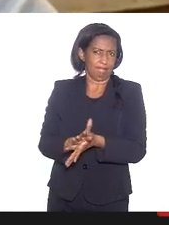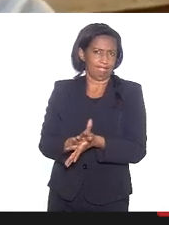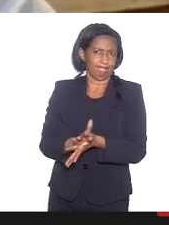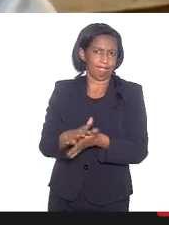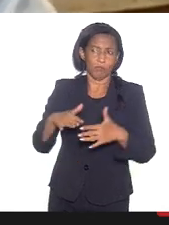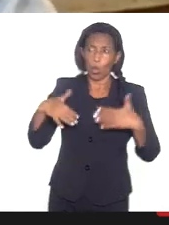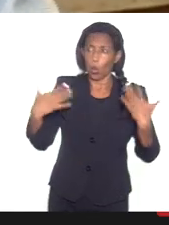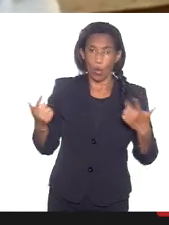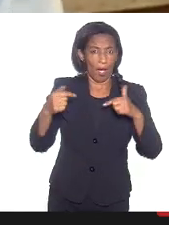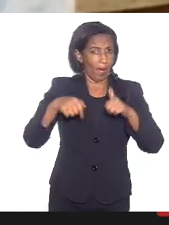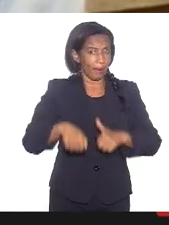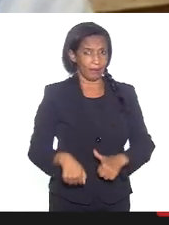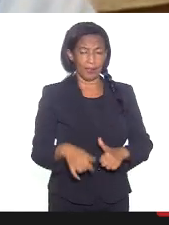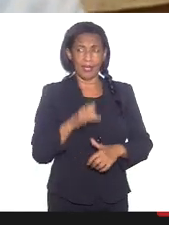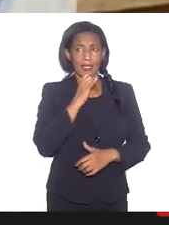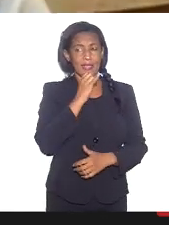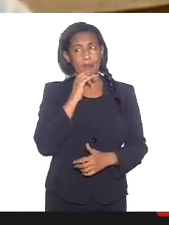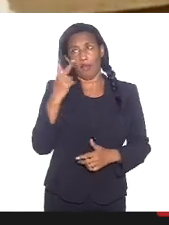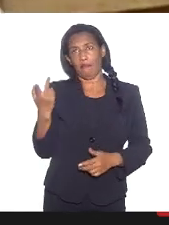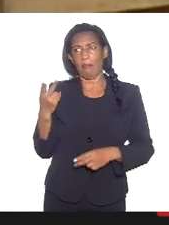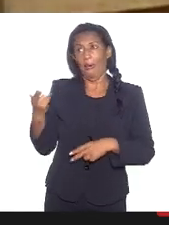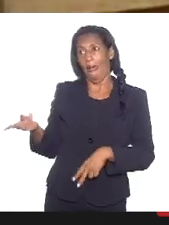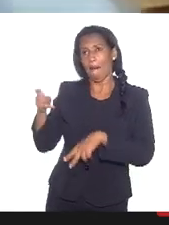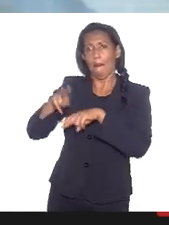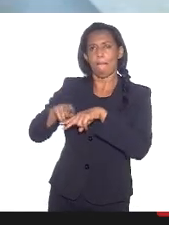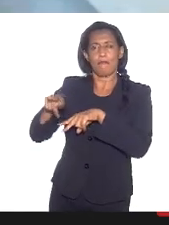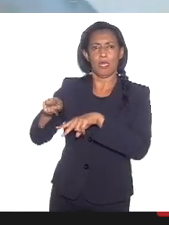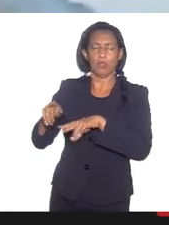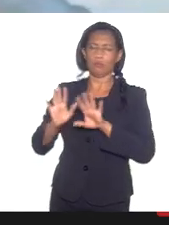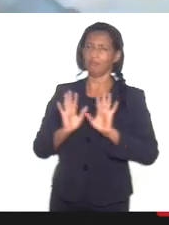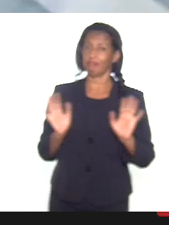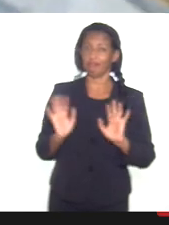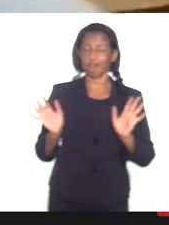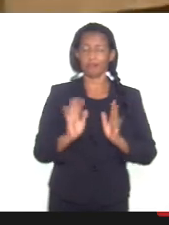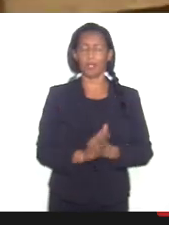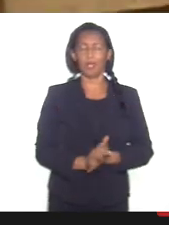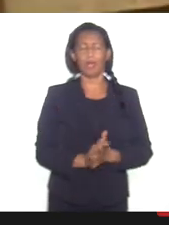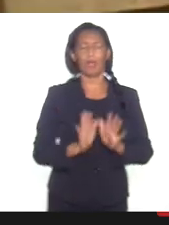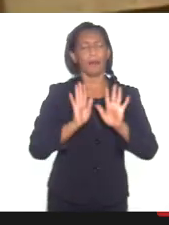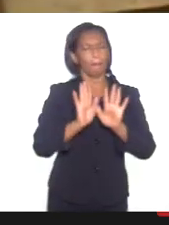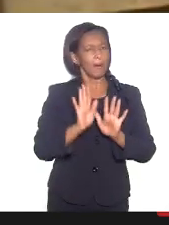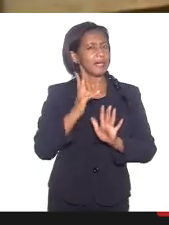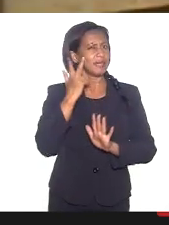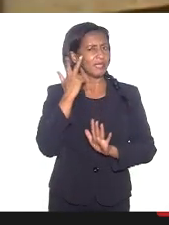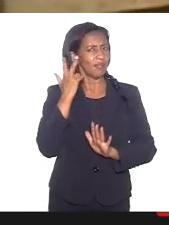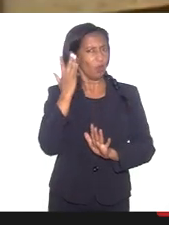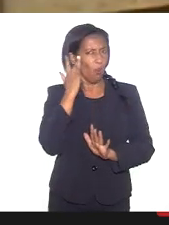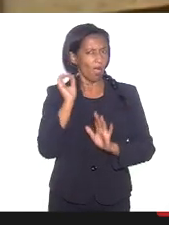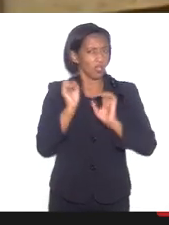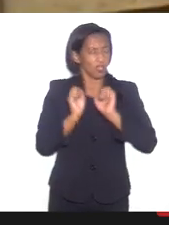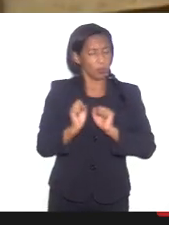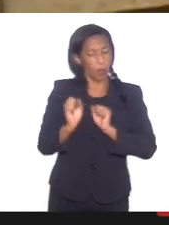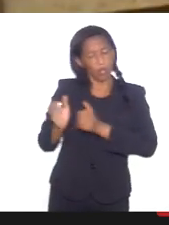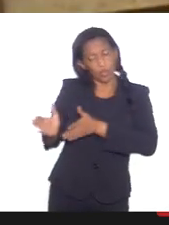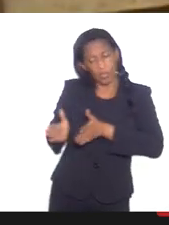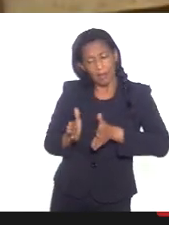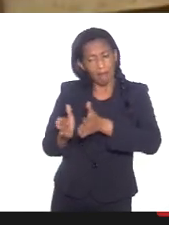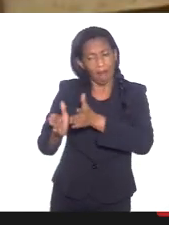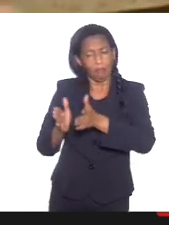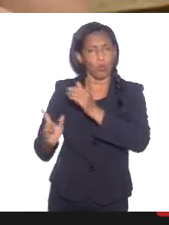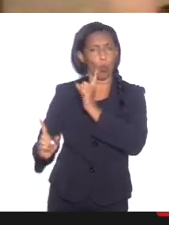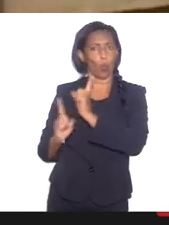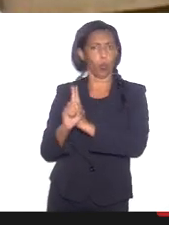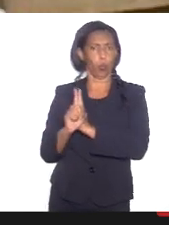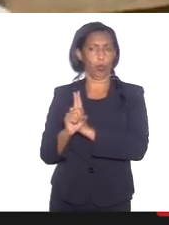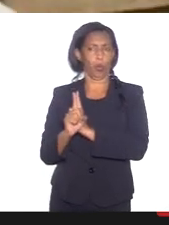alguém ou fazer, não, não, absolutamente. Mas, eu acho que a gente poderia tentar buscar caminho. Por exemplo, o Padre Vitor falou na